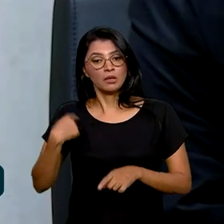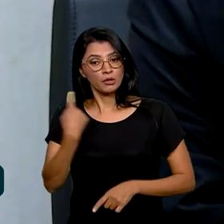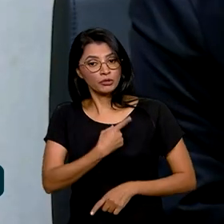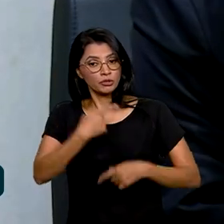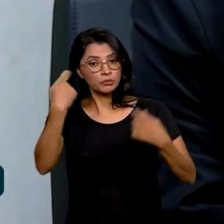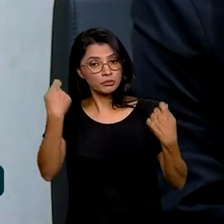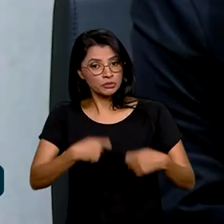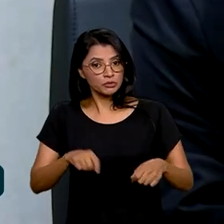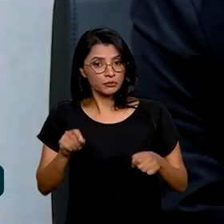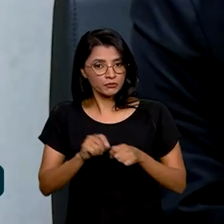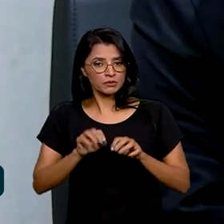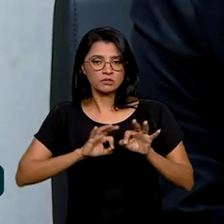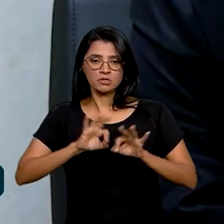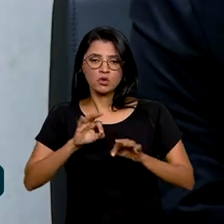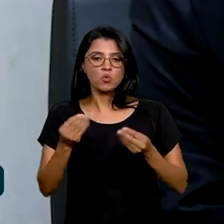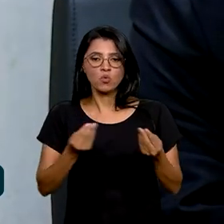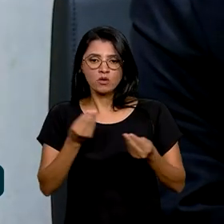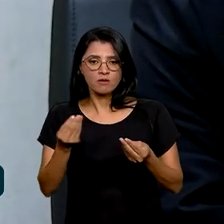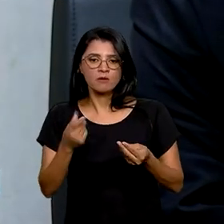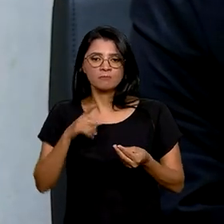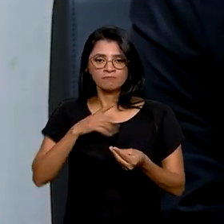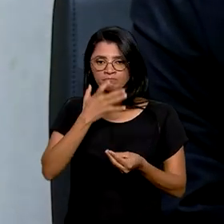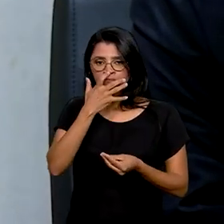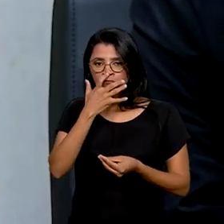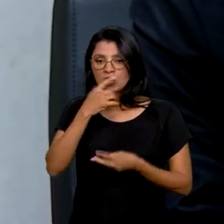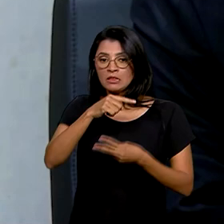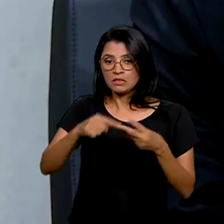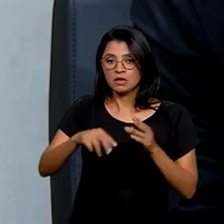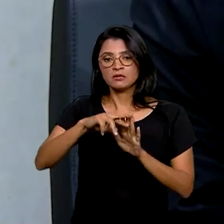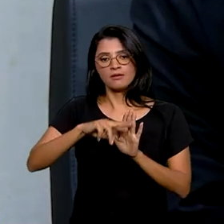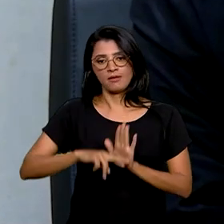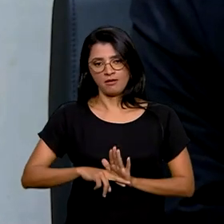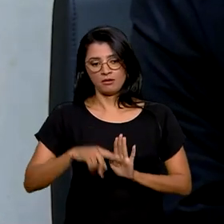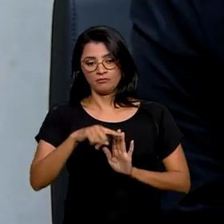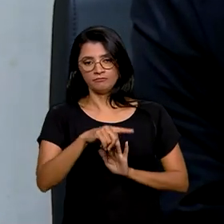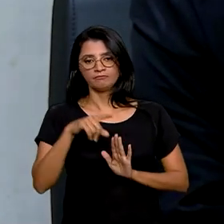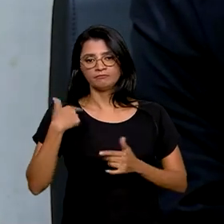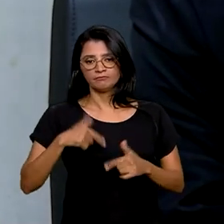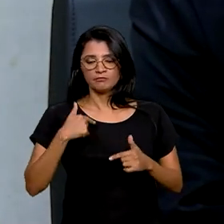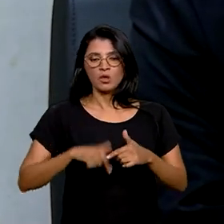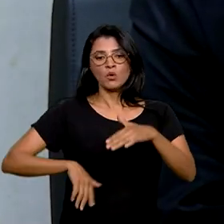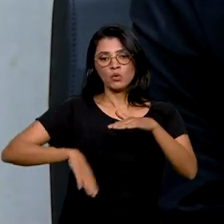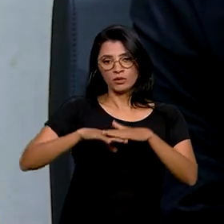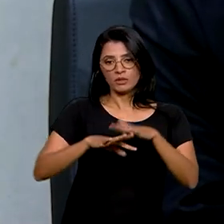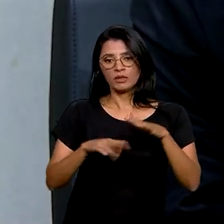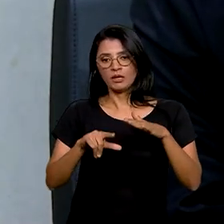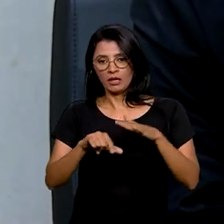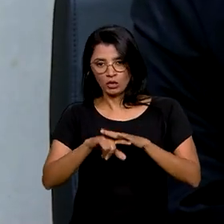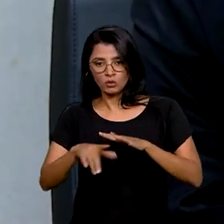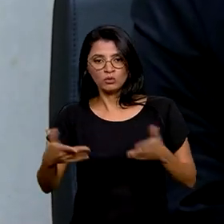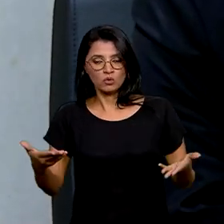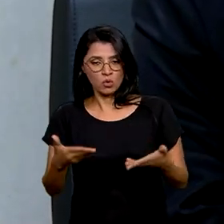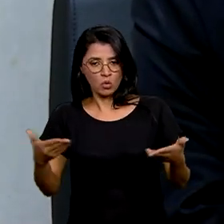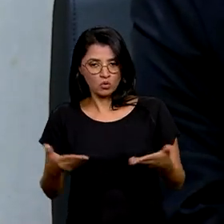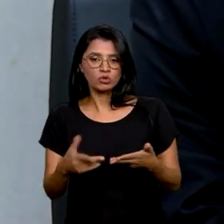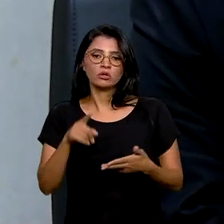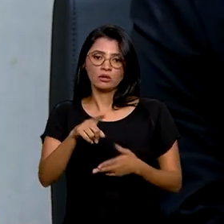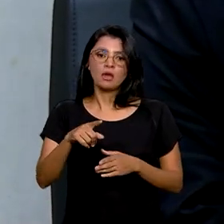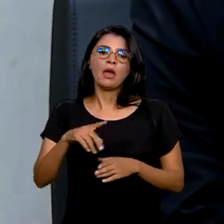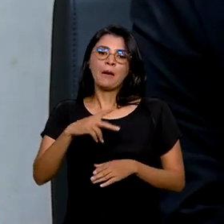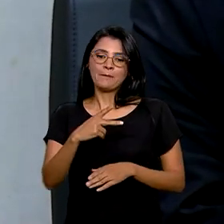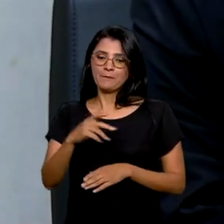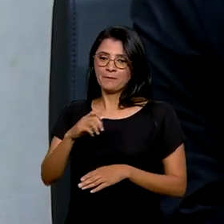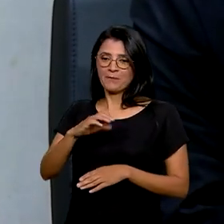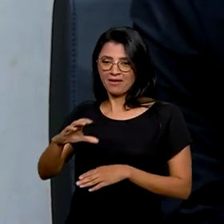trabalhar em cima praticamente de três regras fiscais. O teto de gastos vigente, uma PEP da